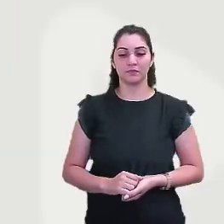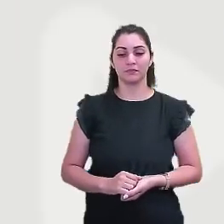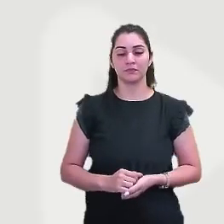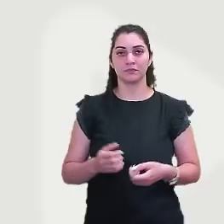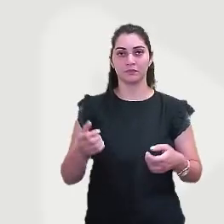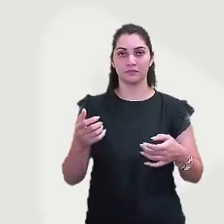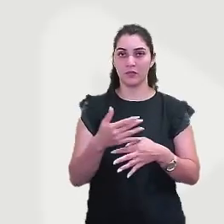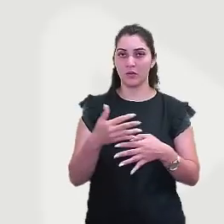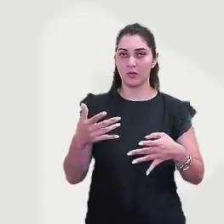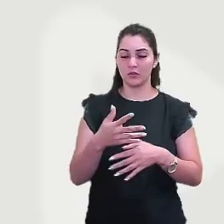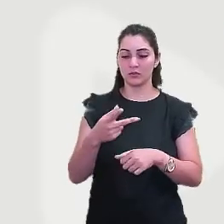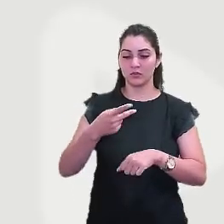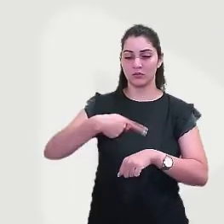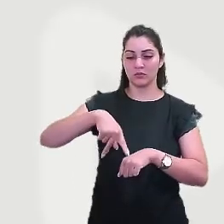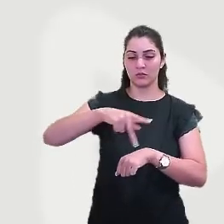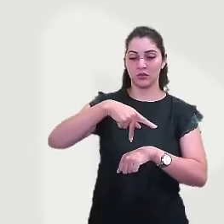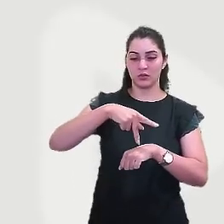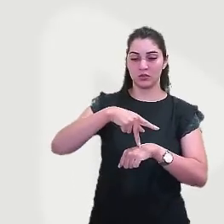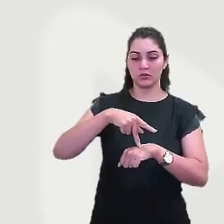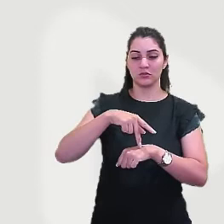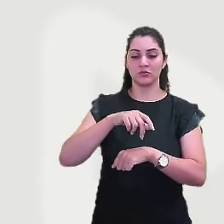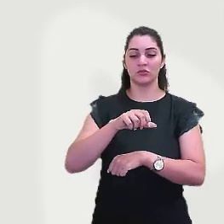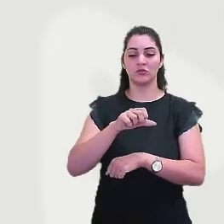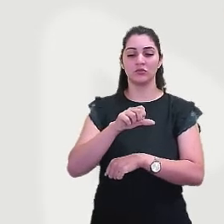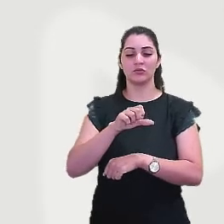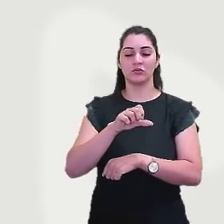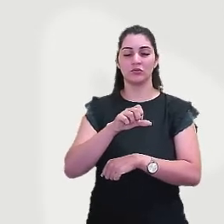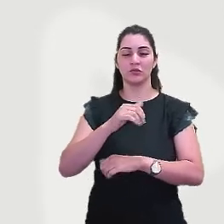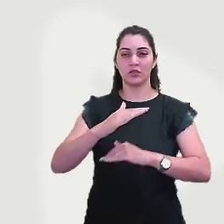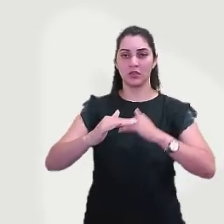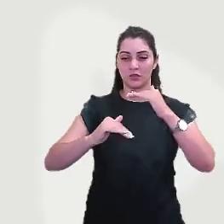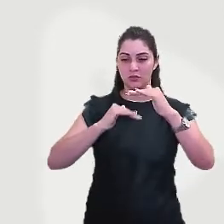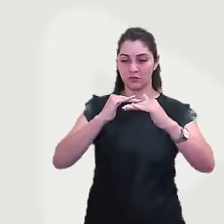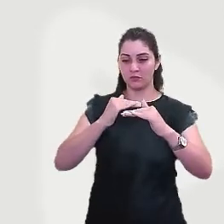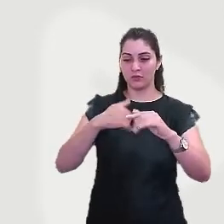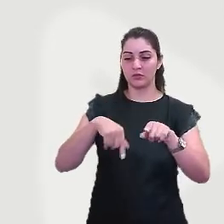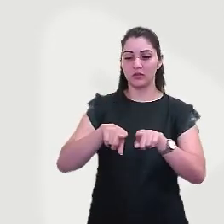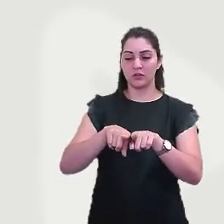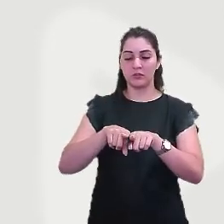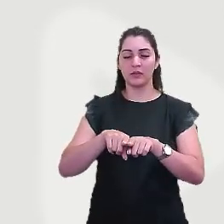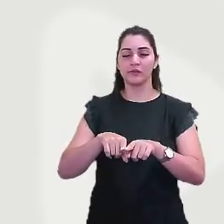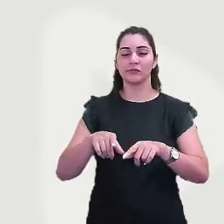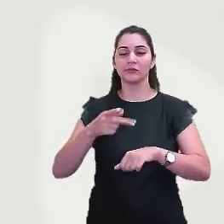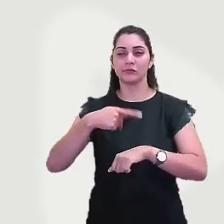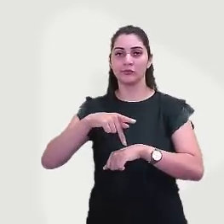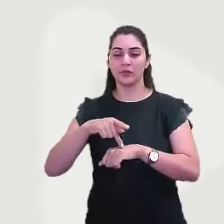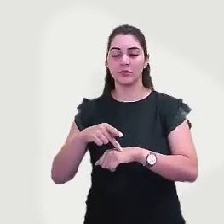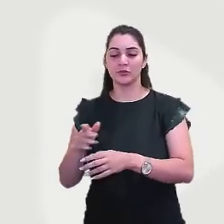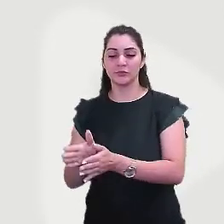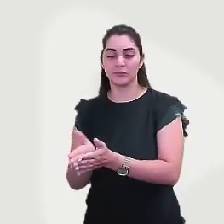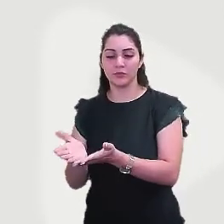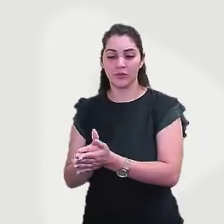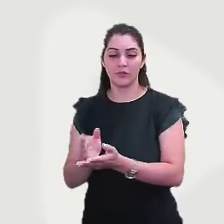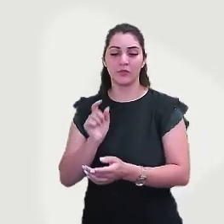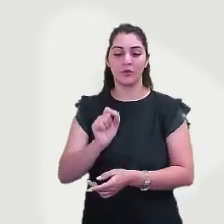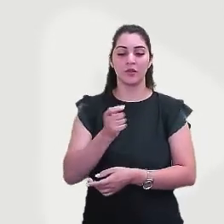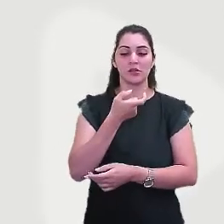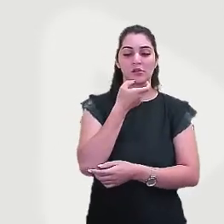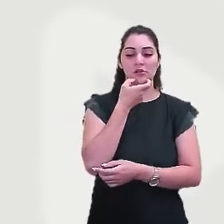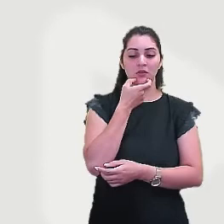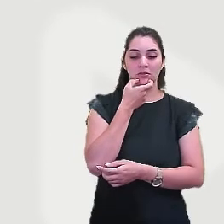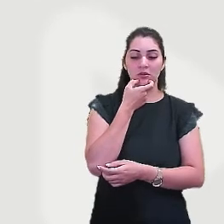Urbanização nos países desenvolvidos e subdesenvolvidos. Então, a Inglaterra, ainda em 1850, se urbaniza, quer dizer, em